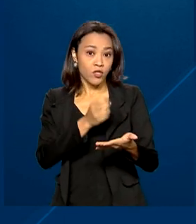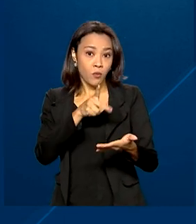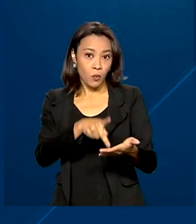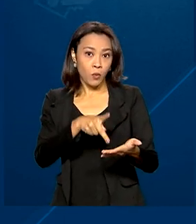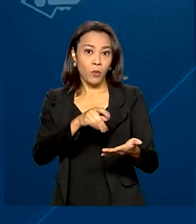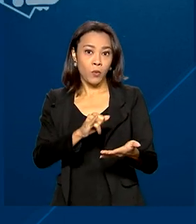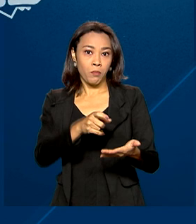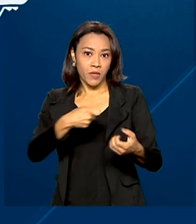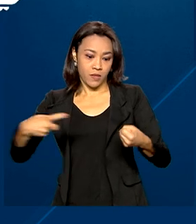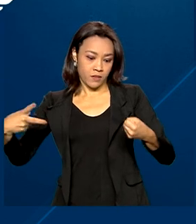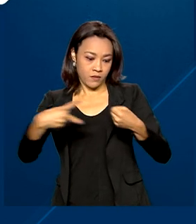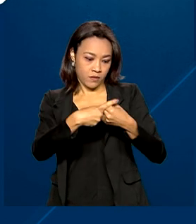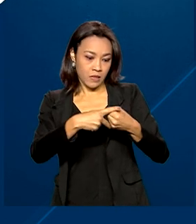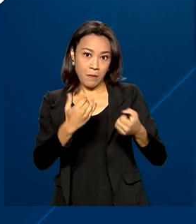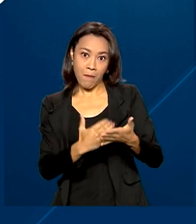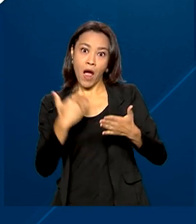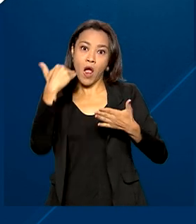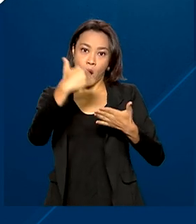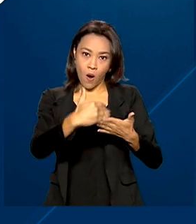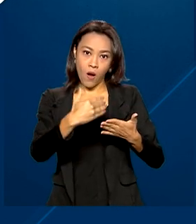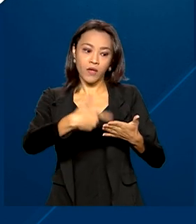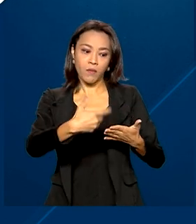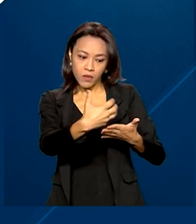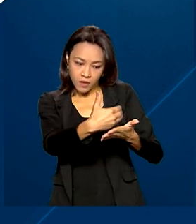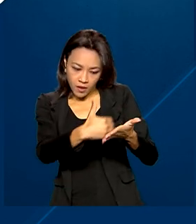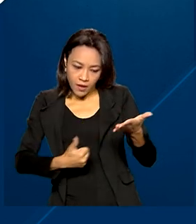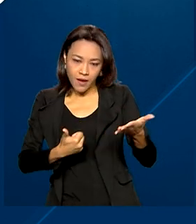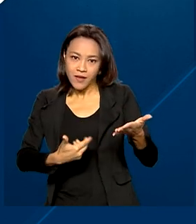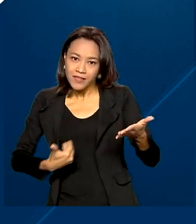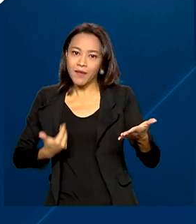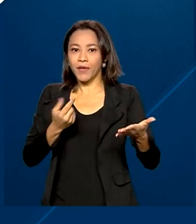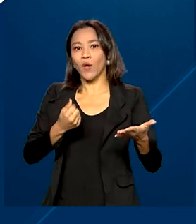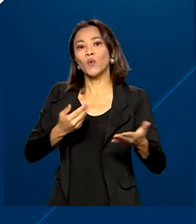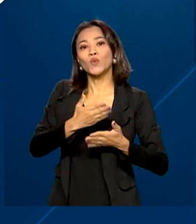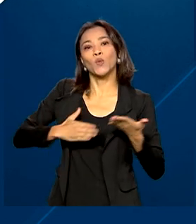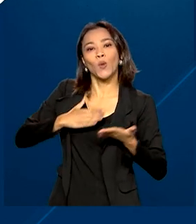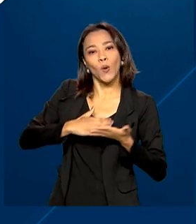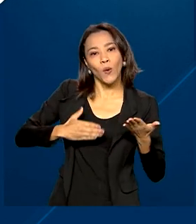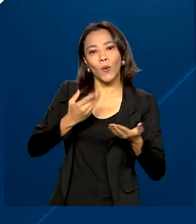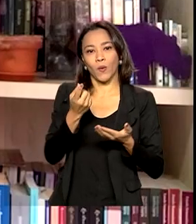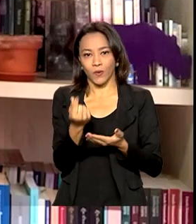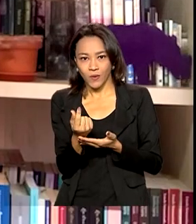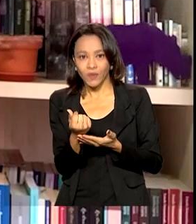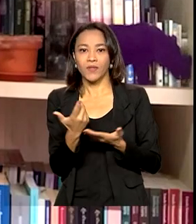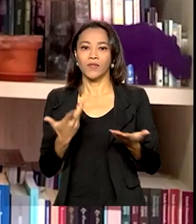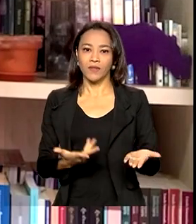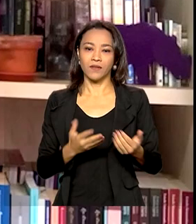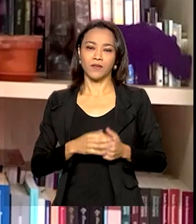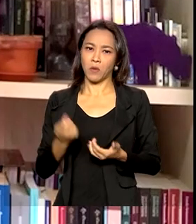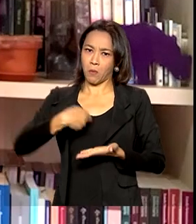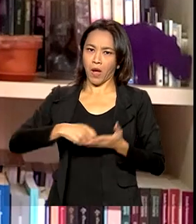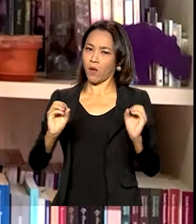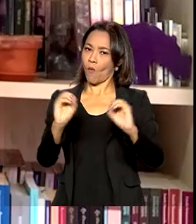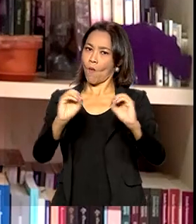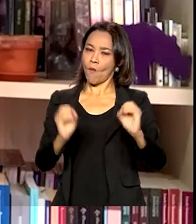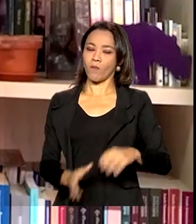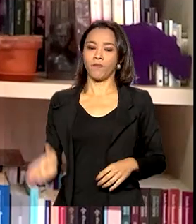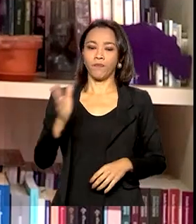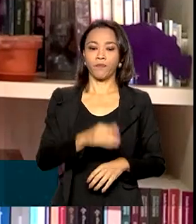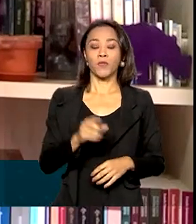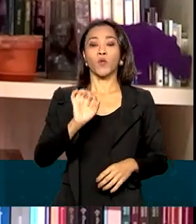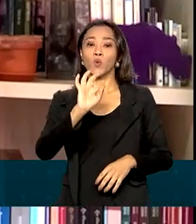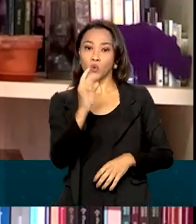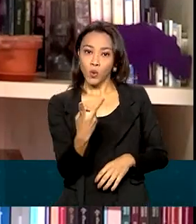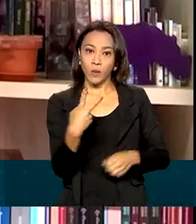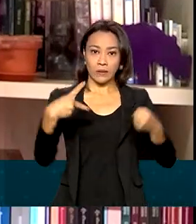-S em um valor maior e recebe a diferença como forma de troco, também sem custo. O PIC-SAQ e o PIC